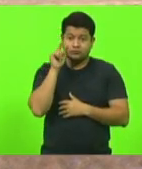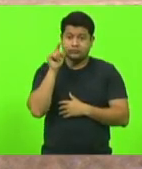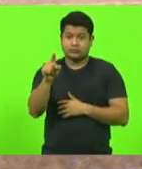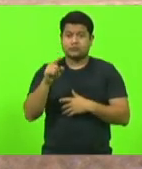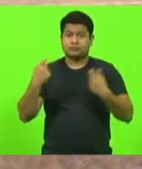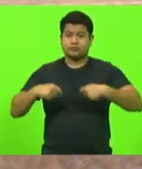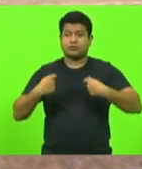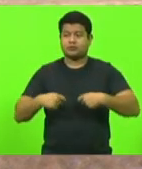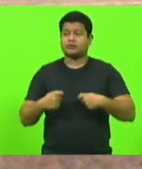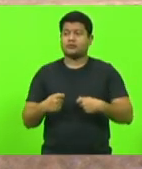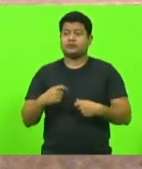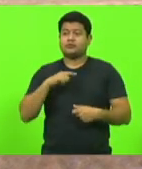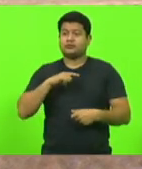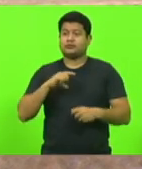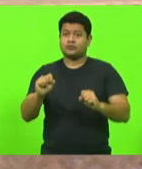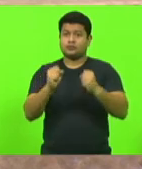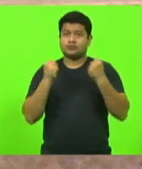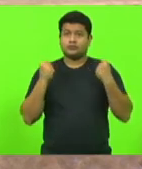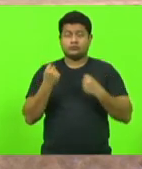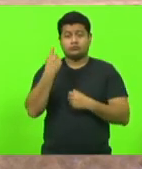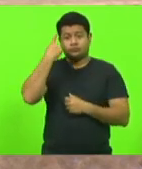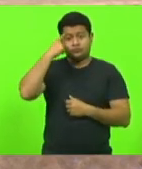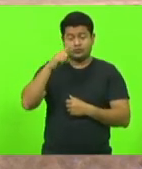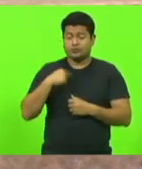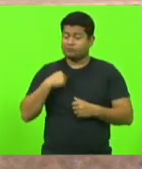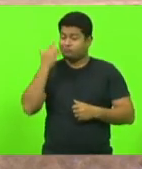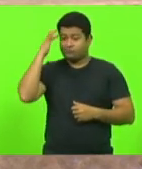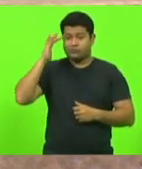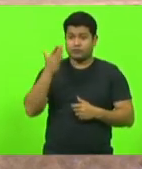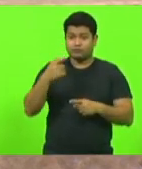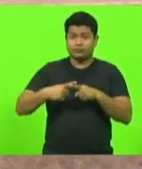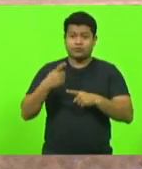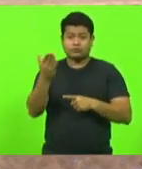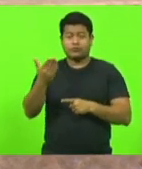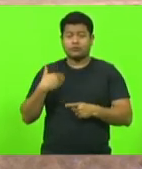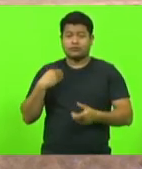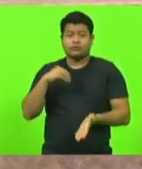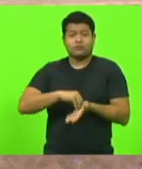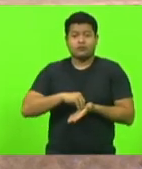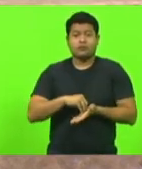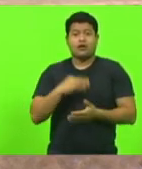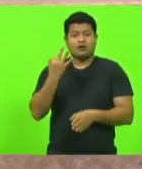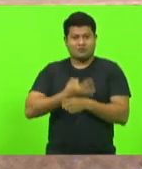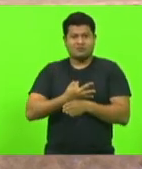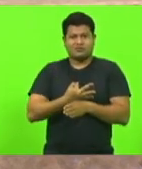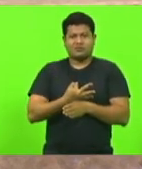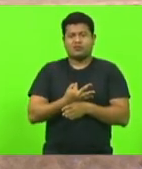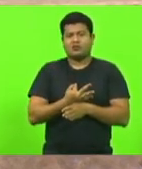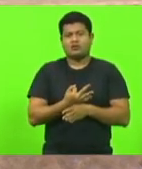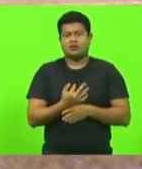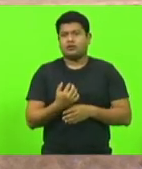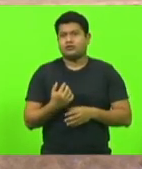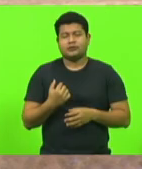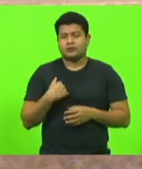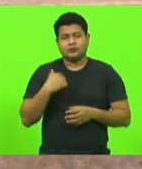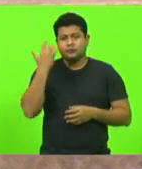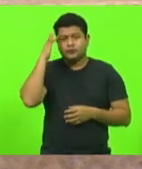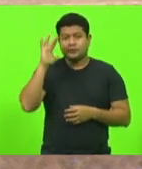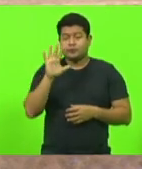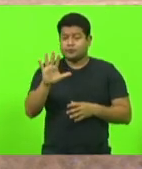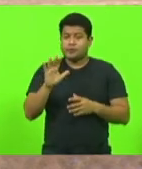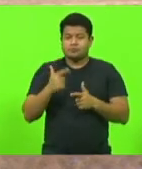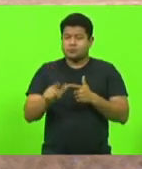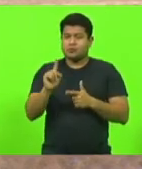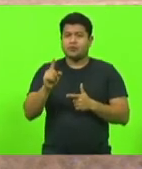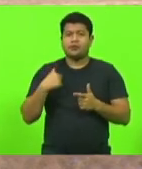ter defendido no dia mesmo, eu não sei as razões da ausência do deputado, isso não cabe a mim, mas também